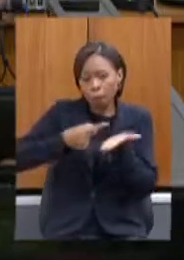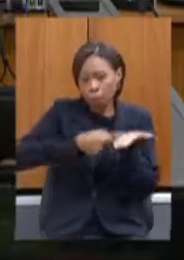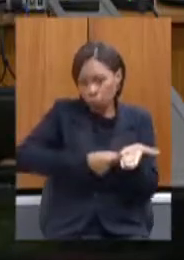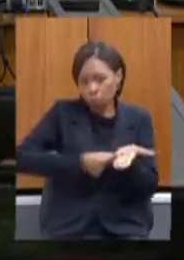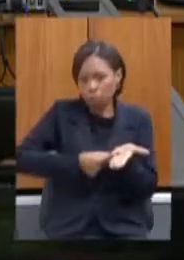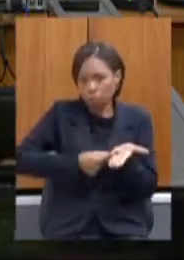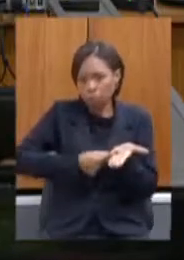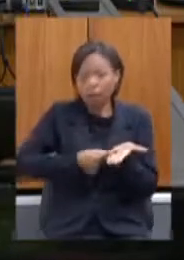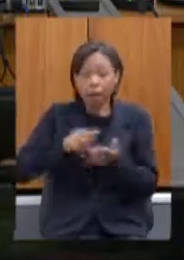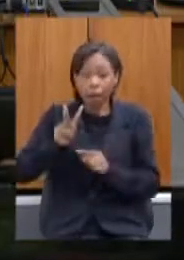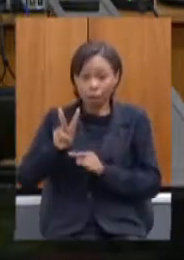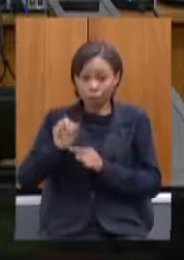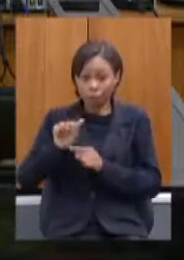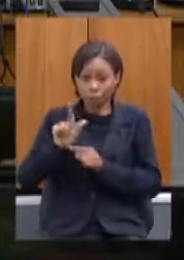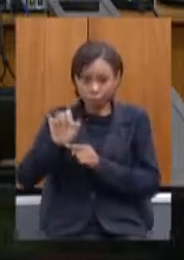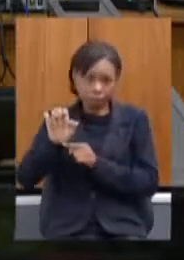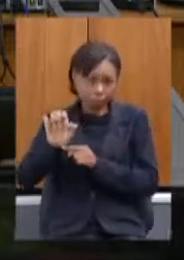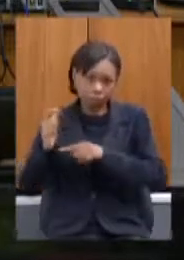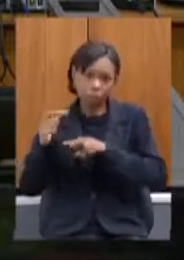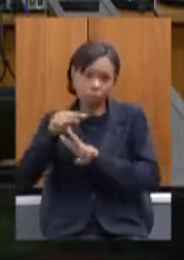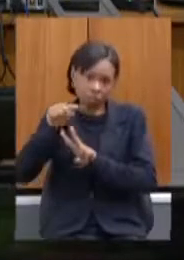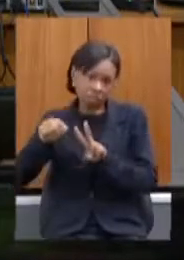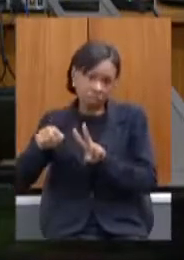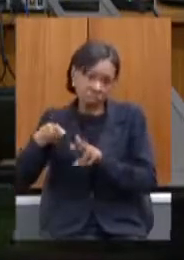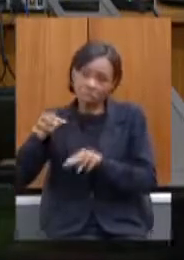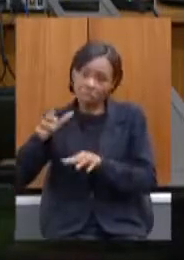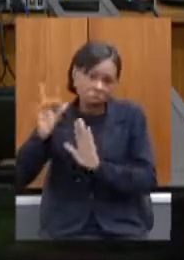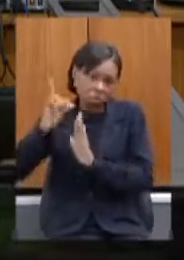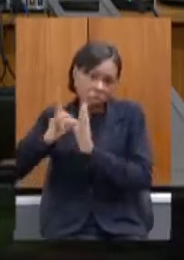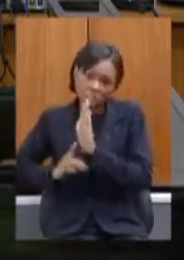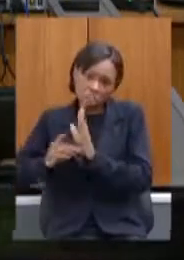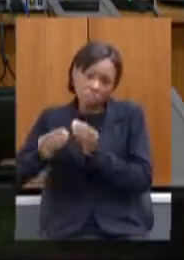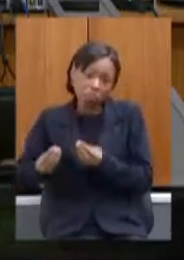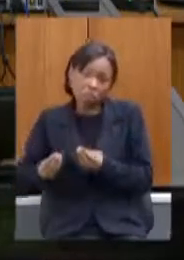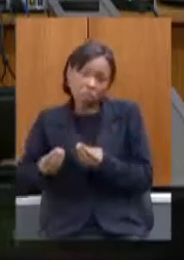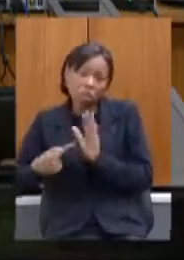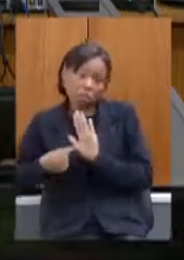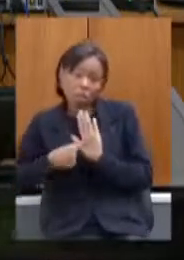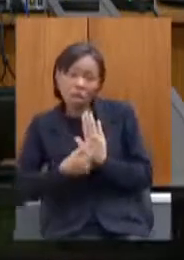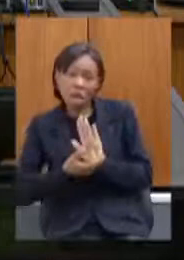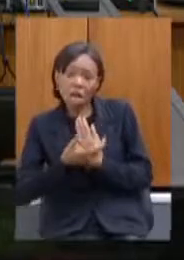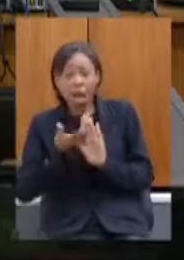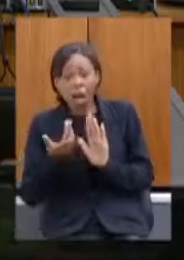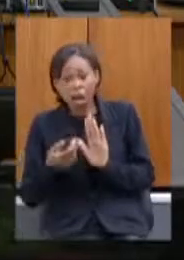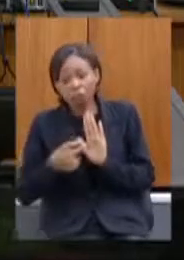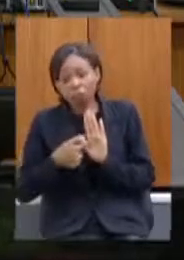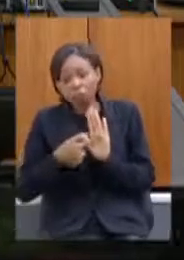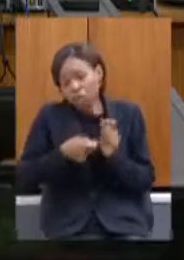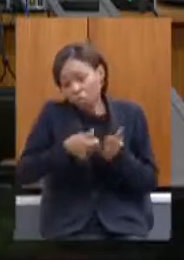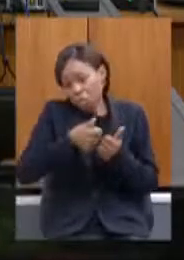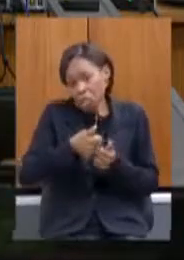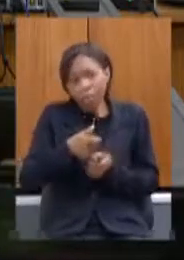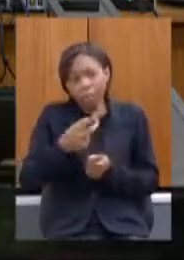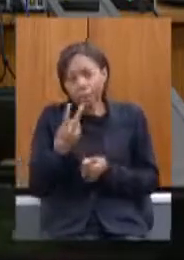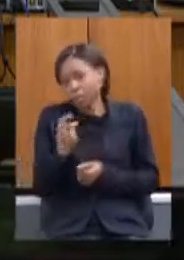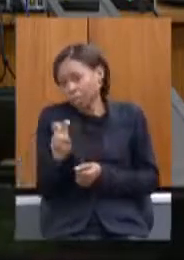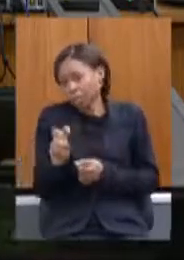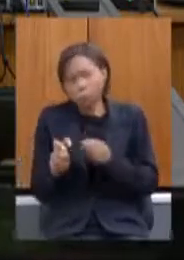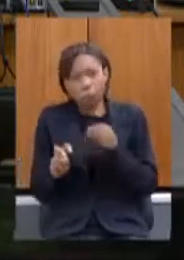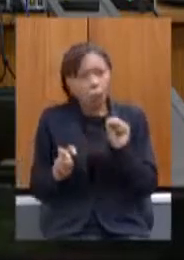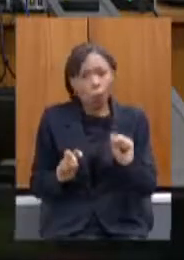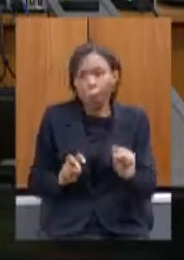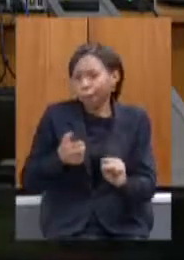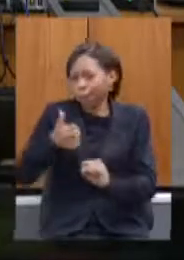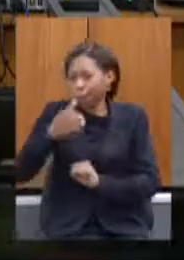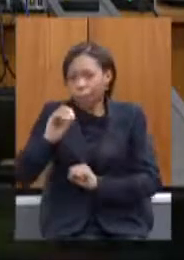o direito de oferecer 5 10 7 8 nada 2 3 e o Estado tem a opção